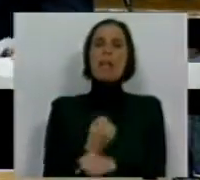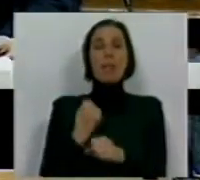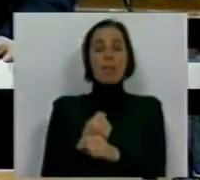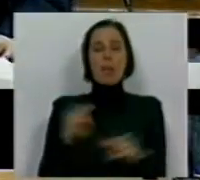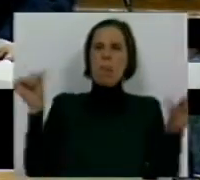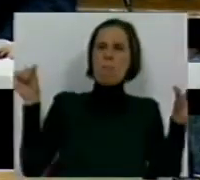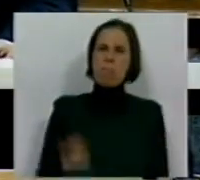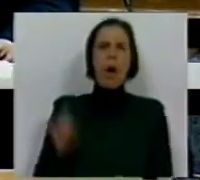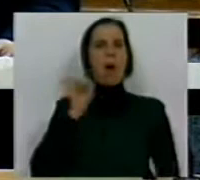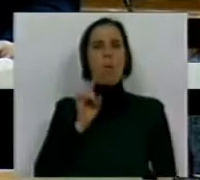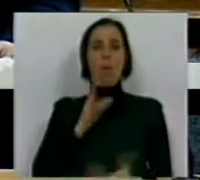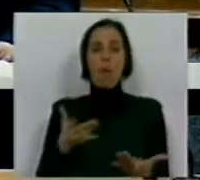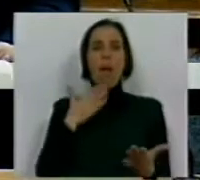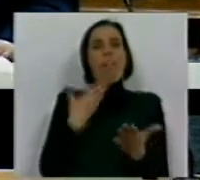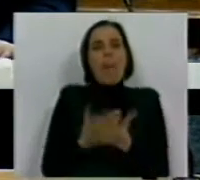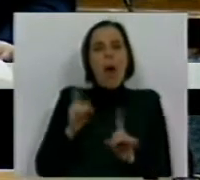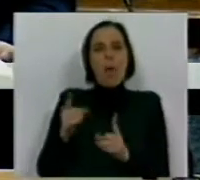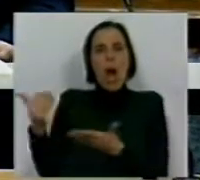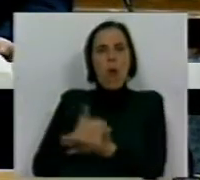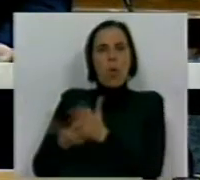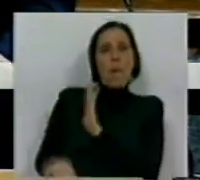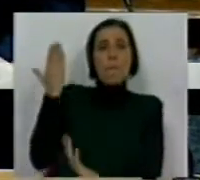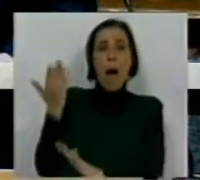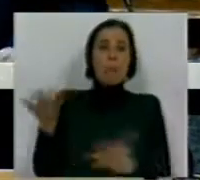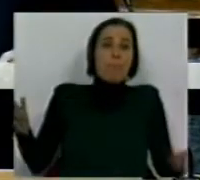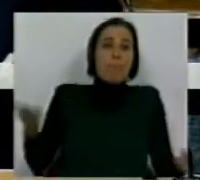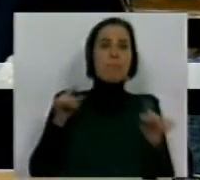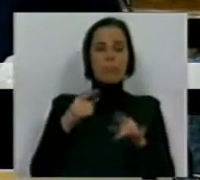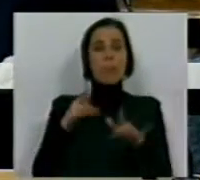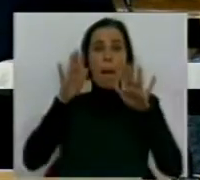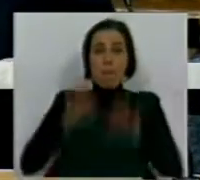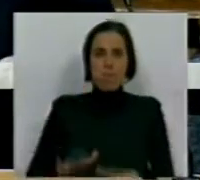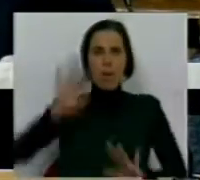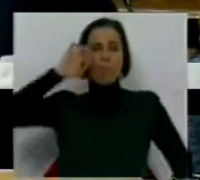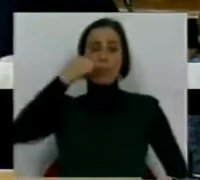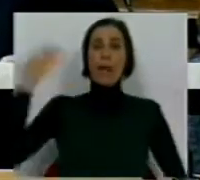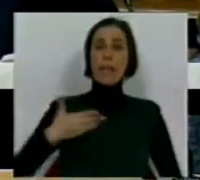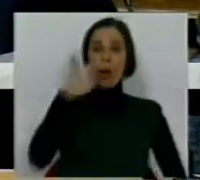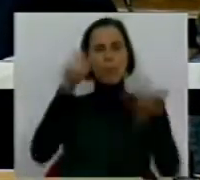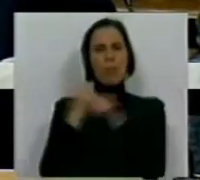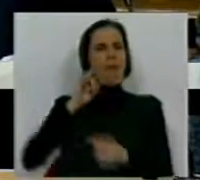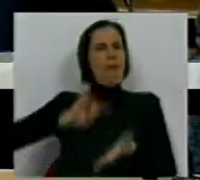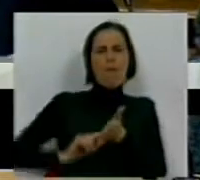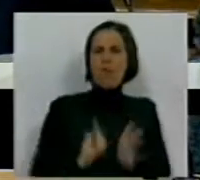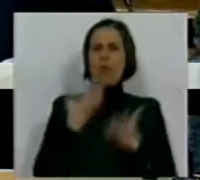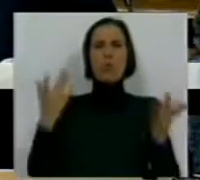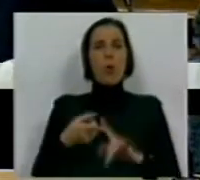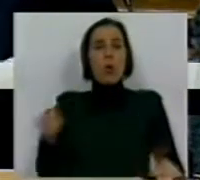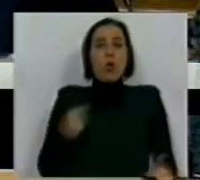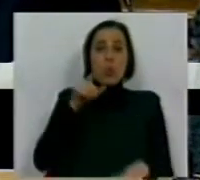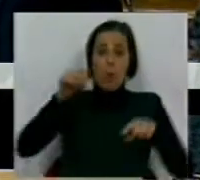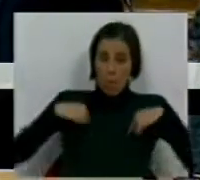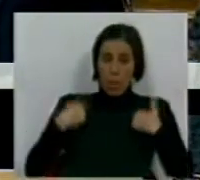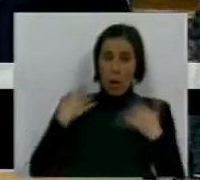de pior qualidade, para maximizar os seus lucros. Assim, travar este caminho de ataque aos direitos dos trabalhadores é fundamental, não só para